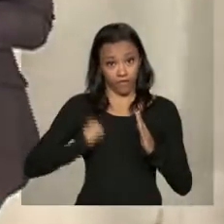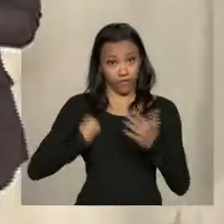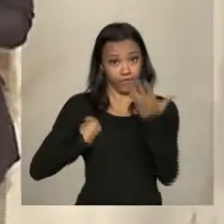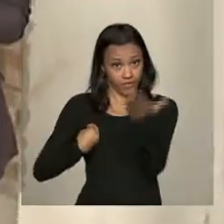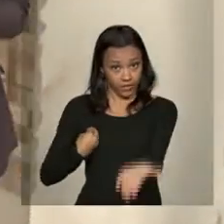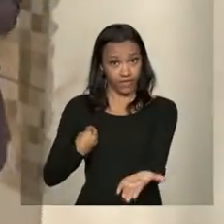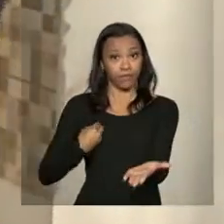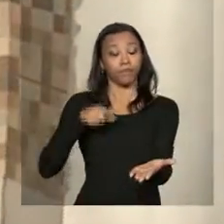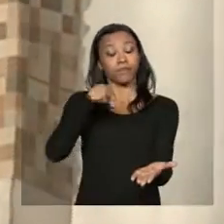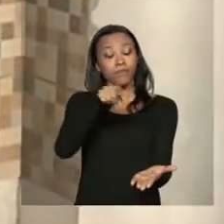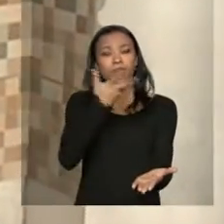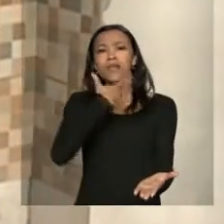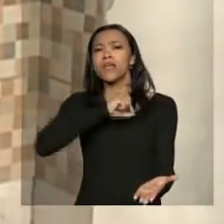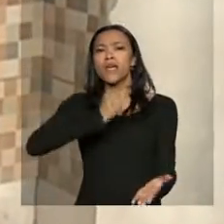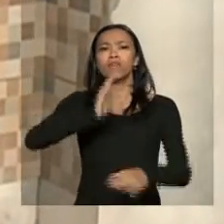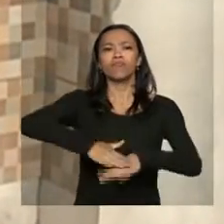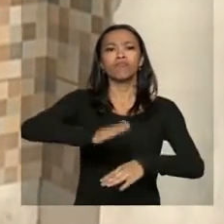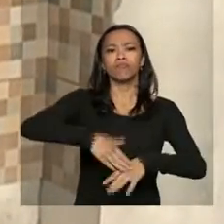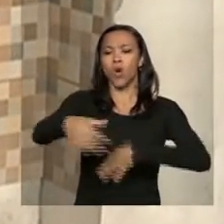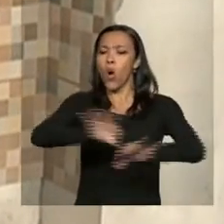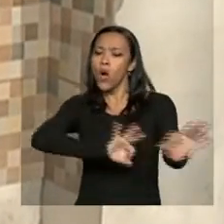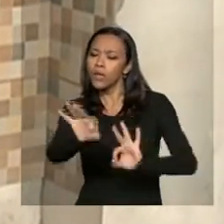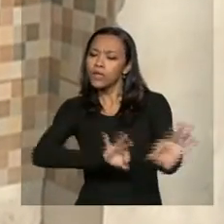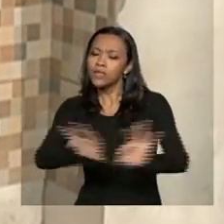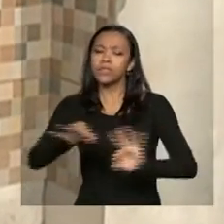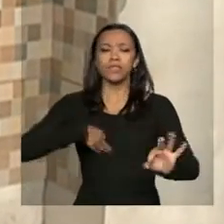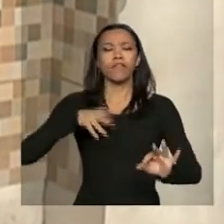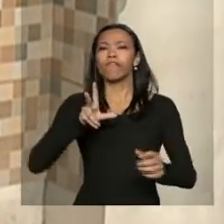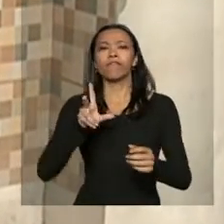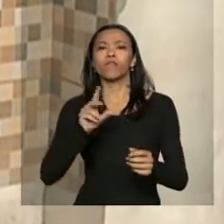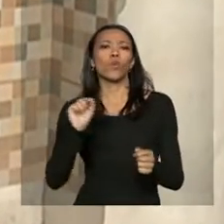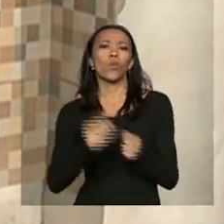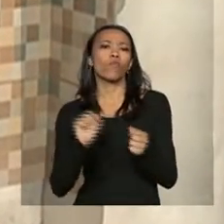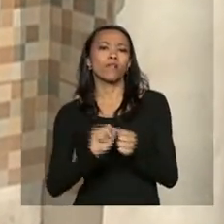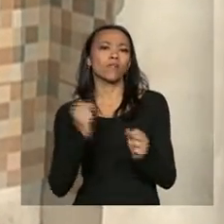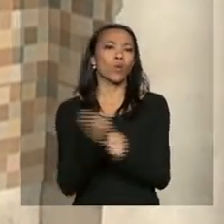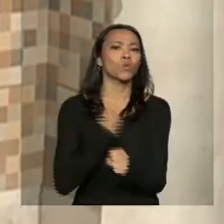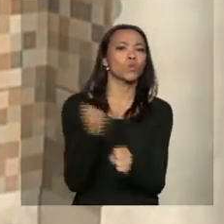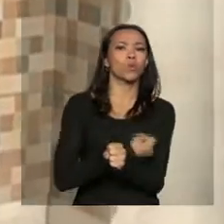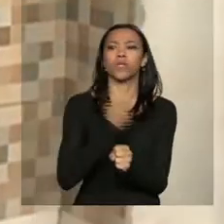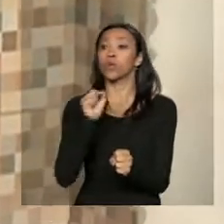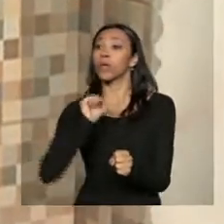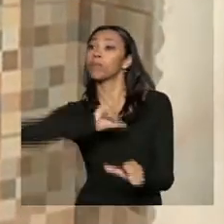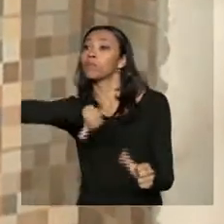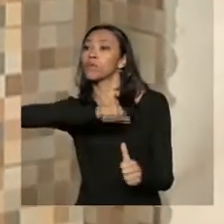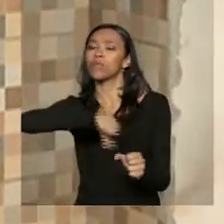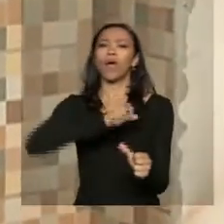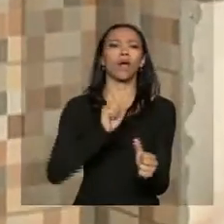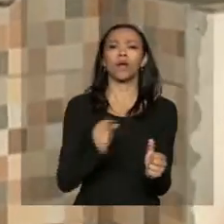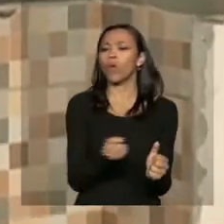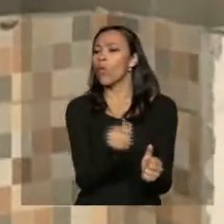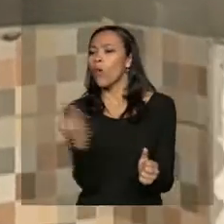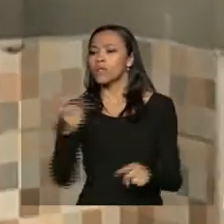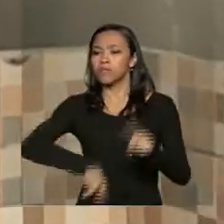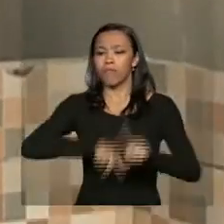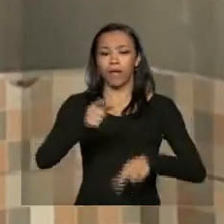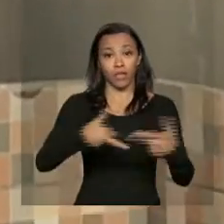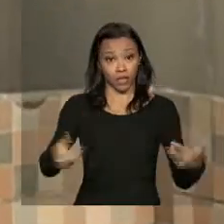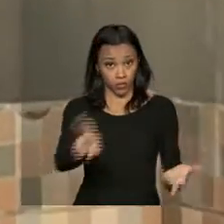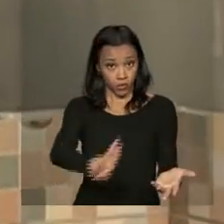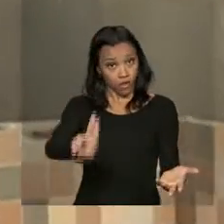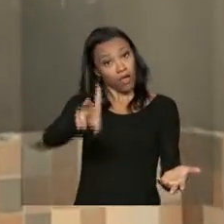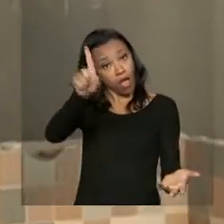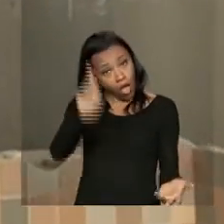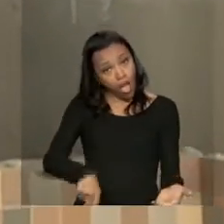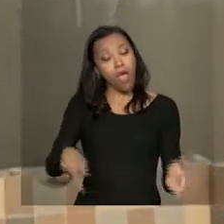do programa, quem planeja a obra, ou seja, quem decide o que vai ser construído, reformado e quais materiais vão ser utilizados,